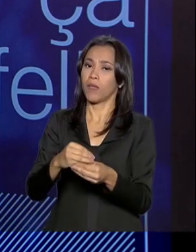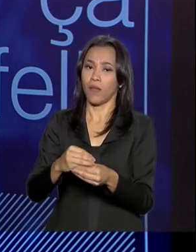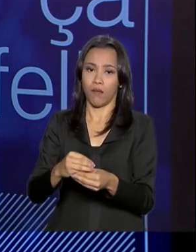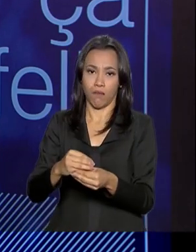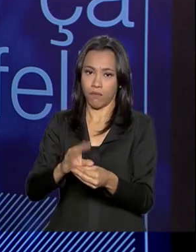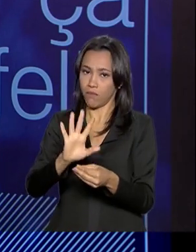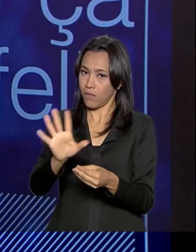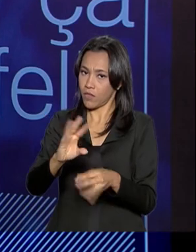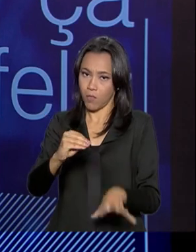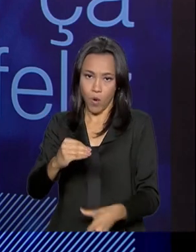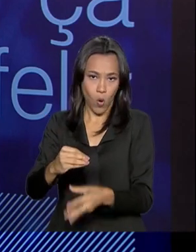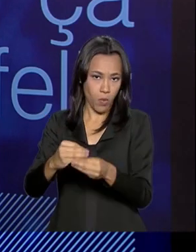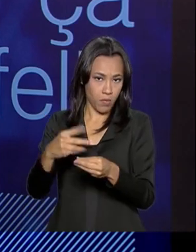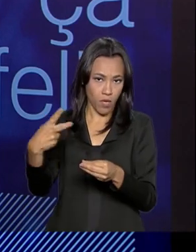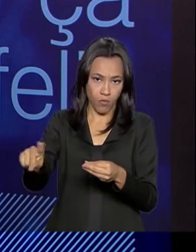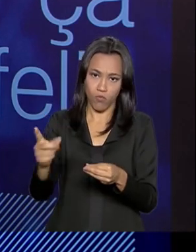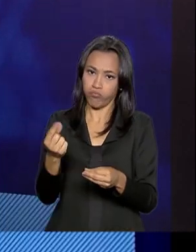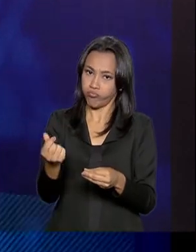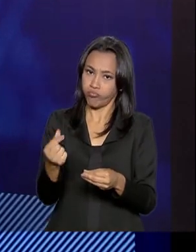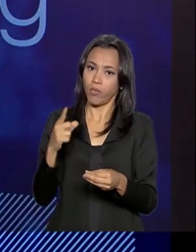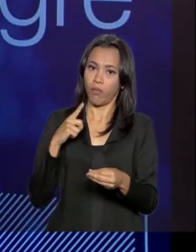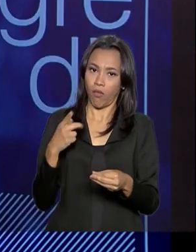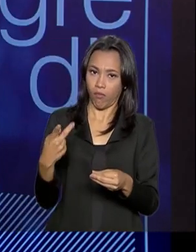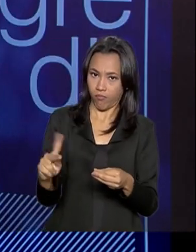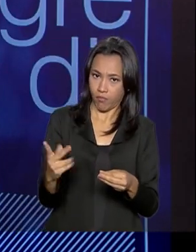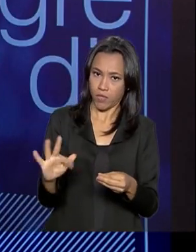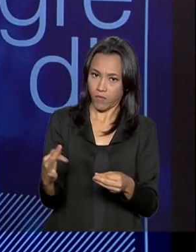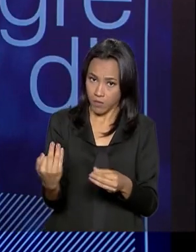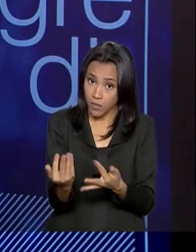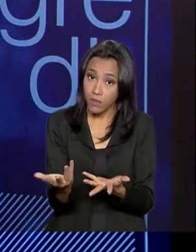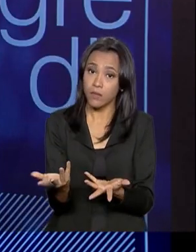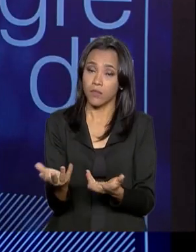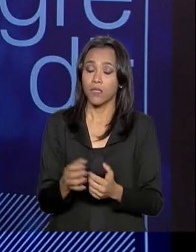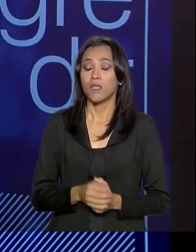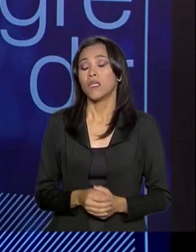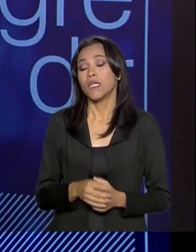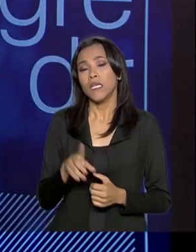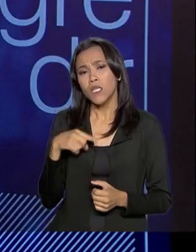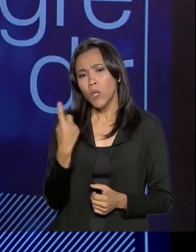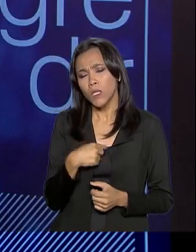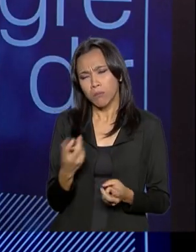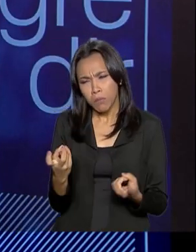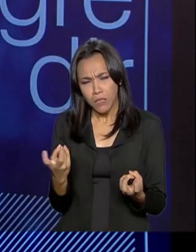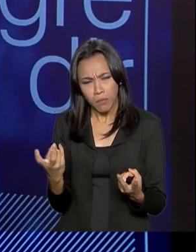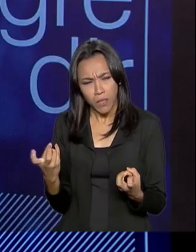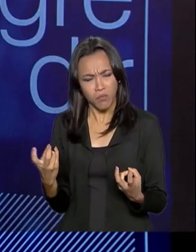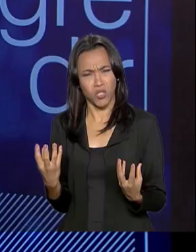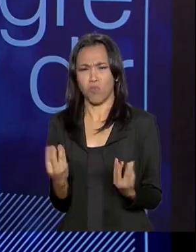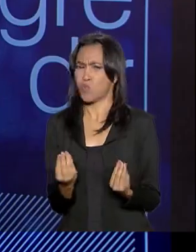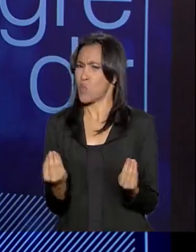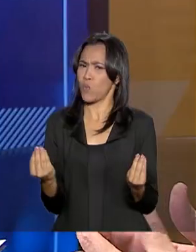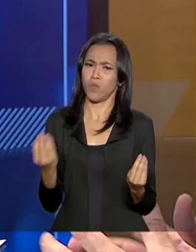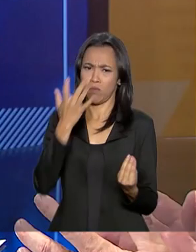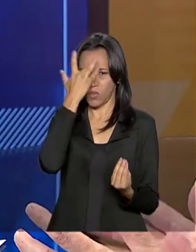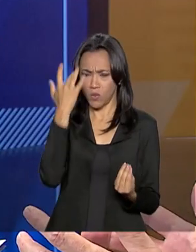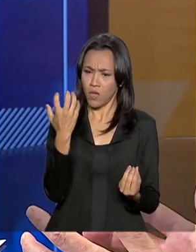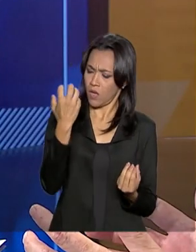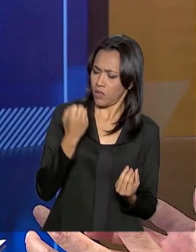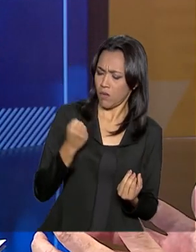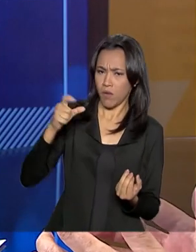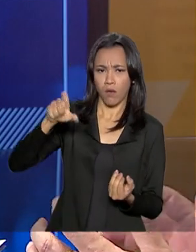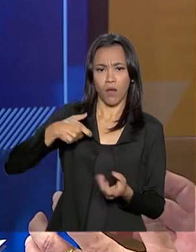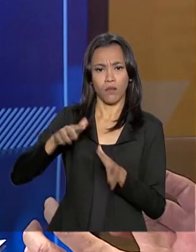complementa. E o que detectamos é que tinha muita gente recebendo sem precisar, né?